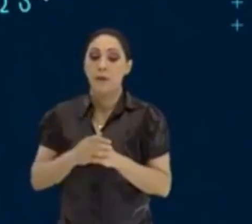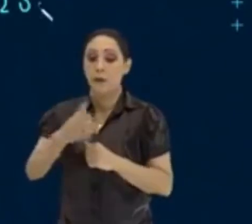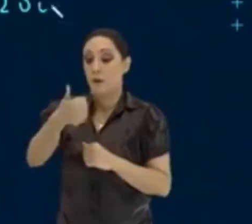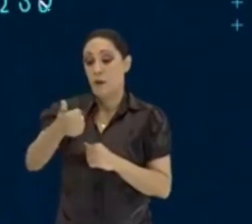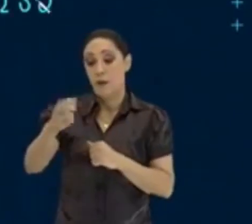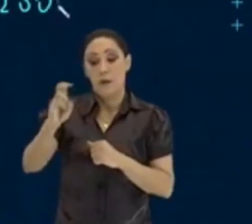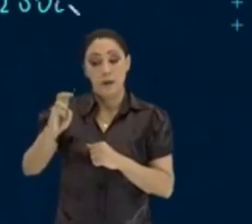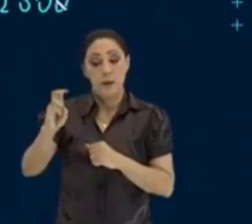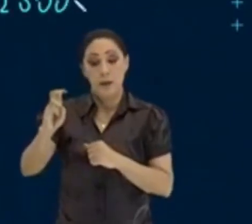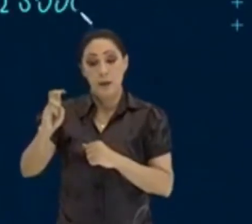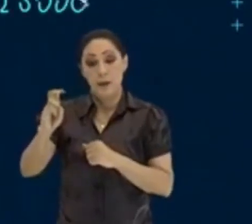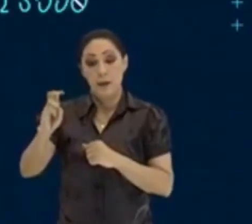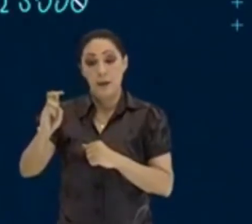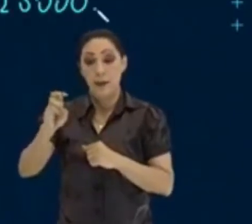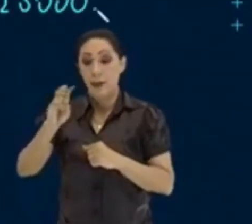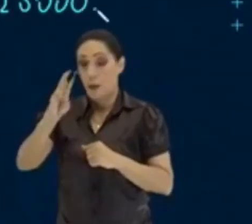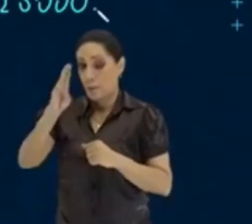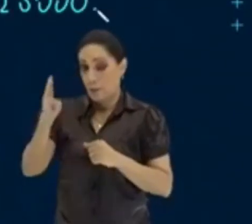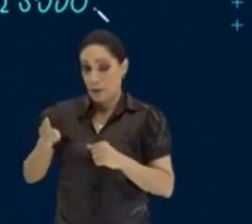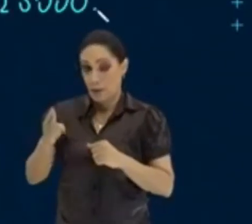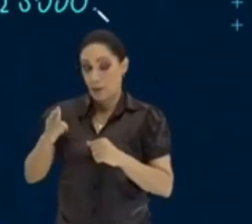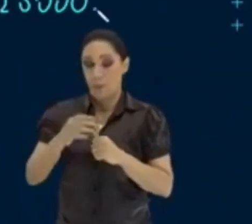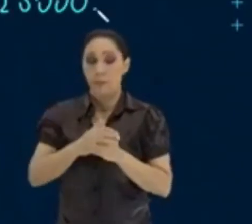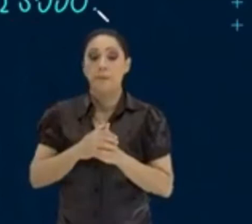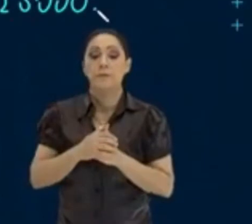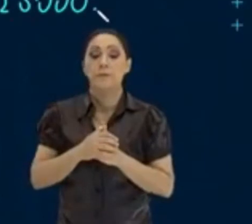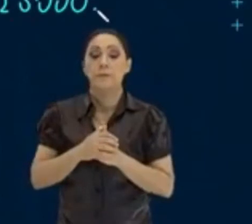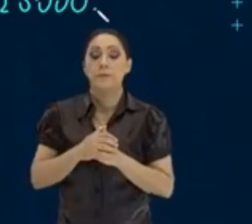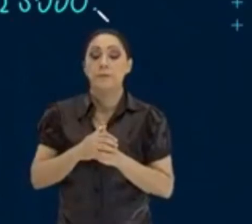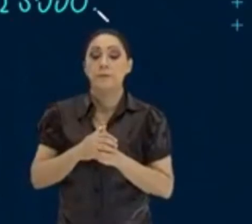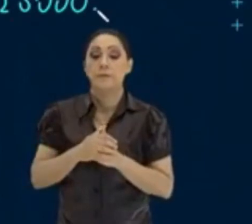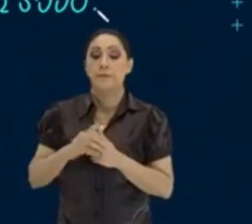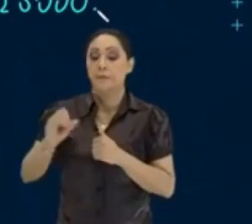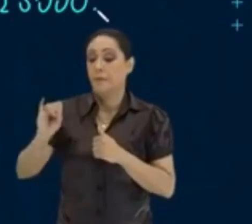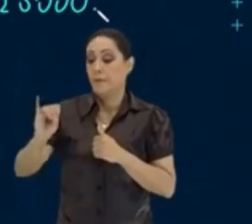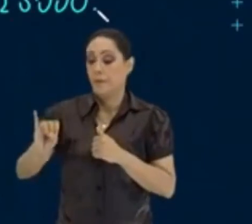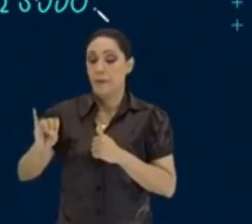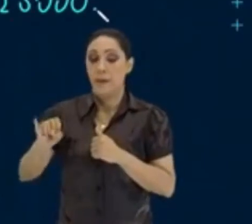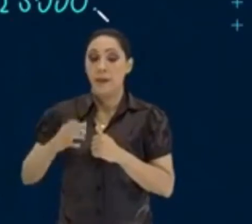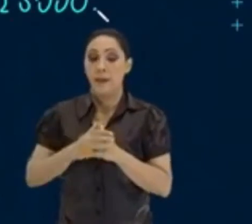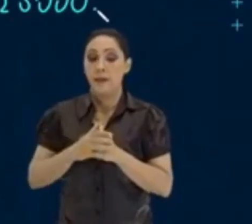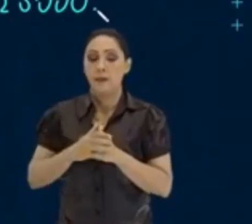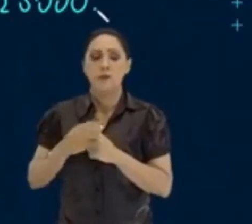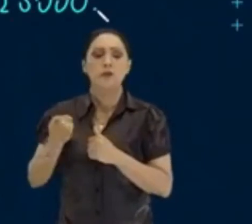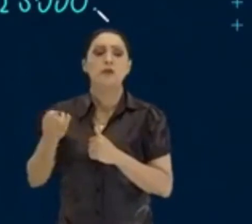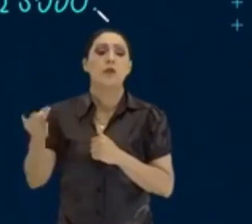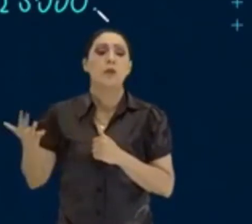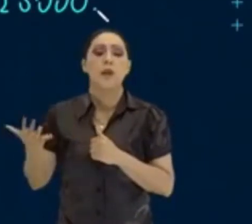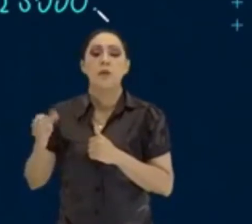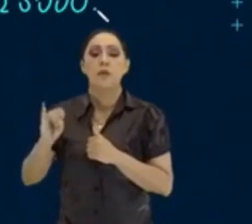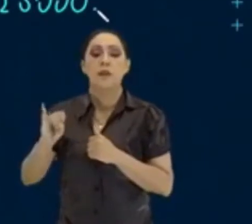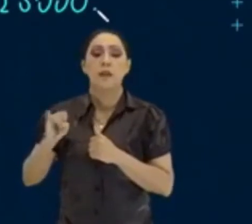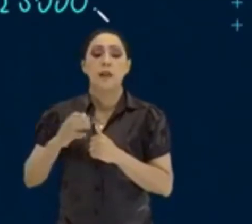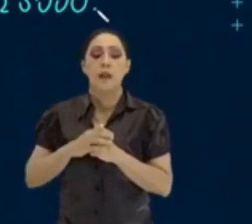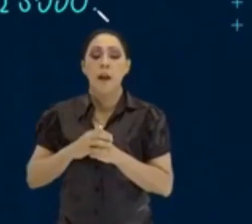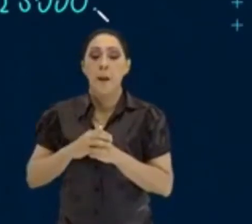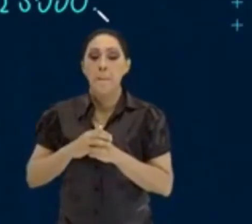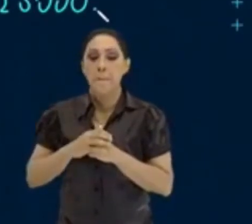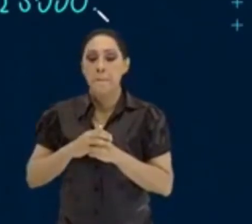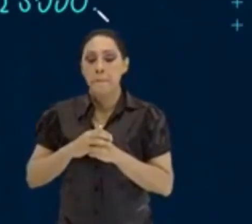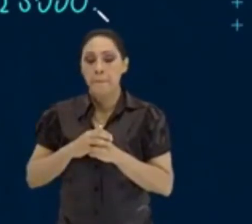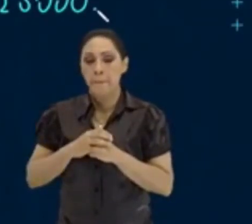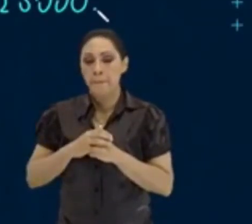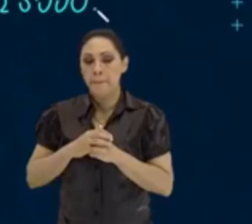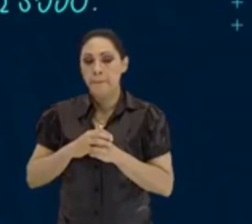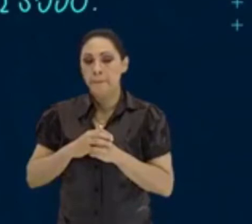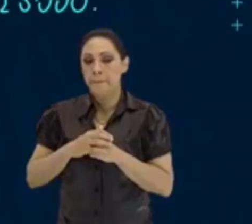15 mil foi o capital investido. Tá? A taxa. A taxa é de quanto? Agora não é mais 12% ao ano, porque